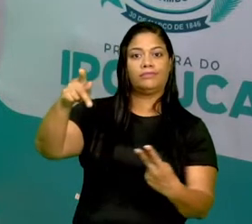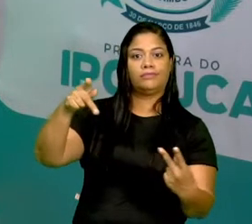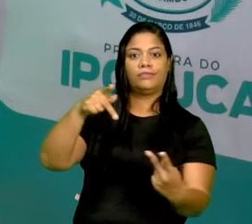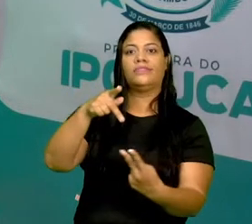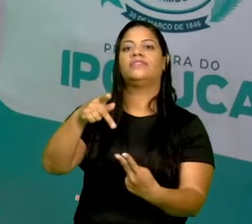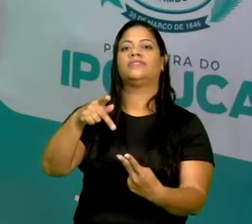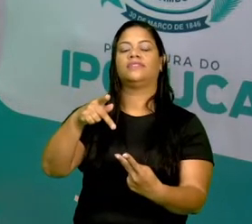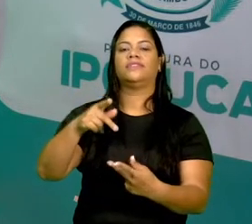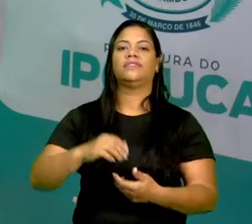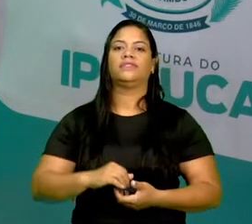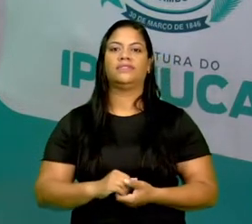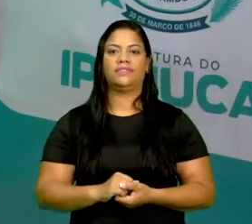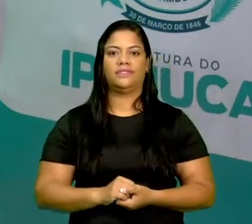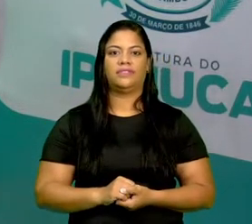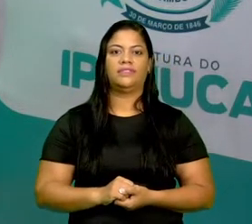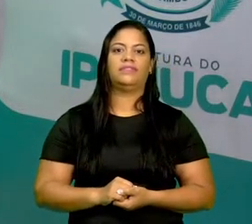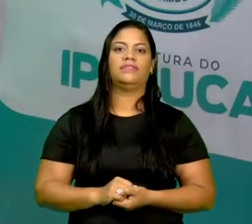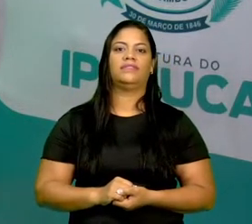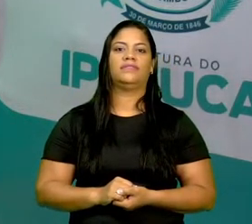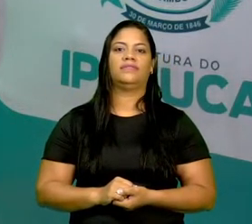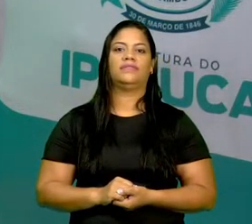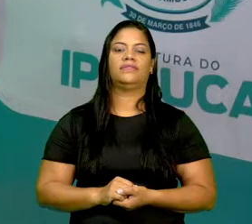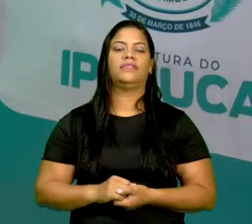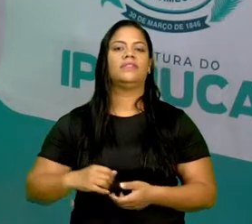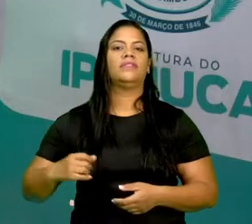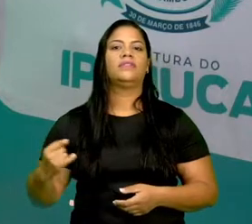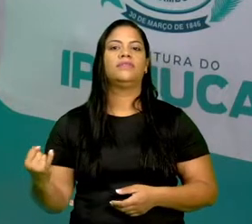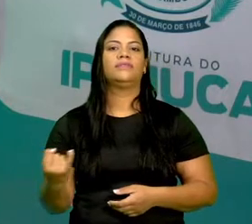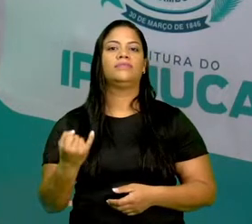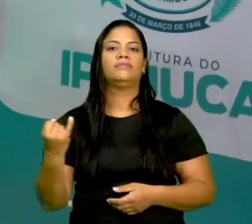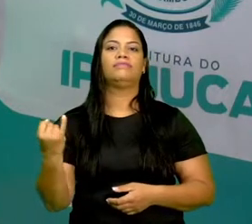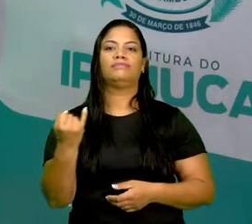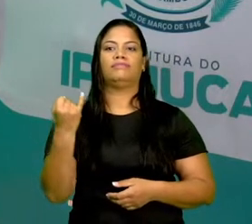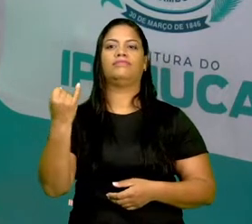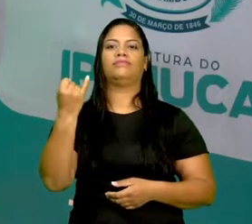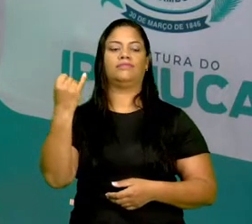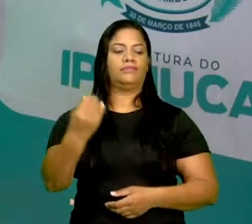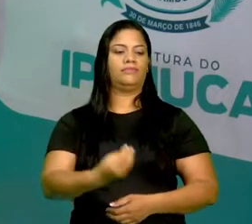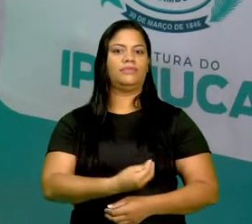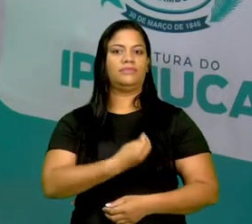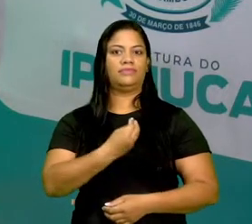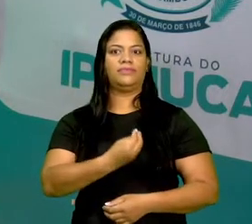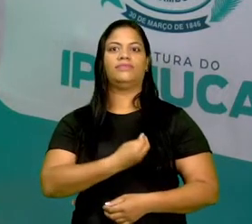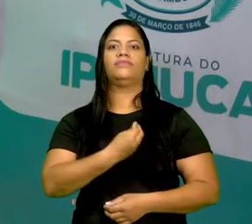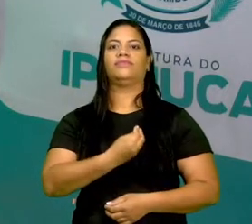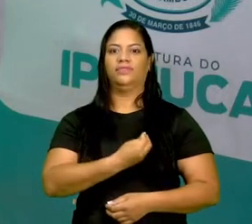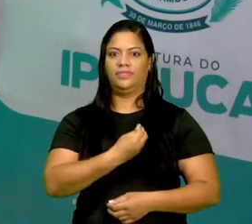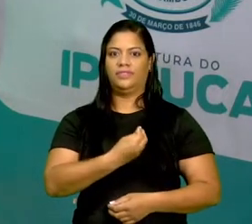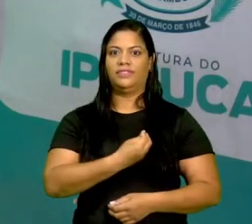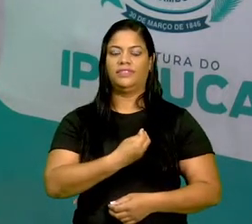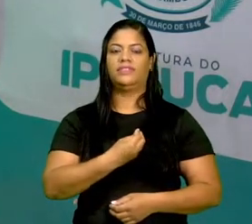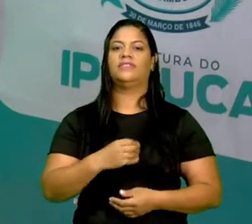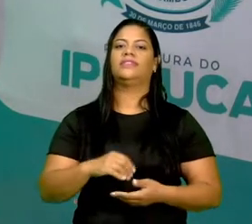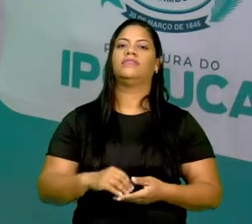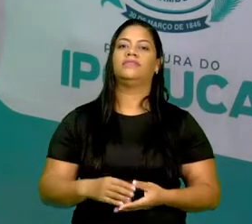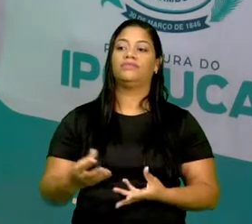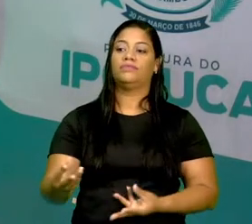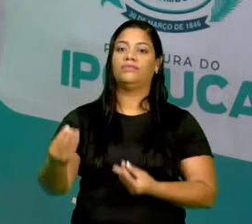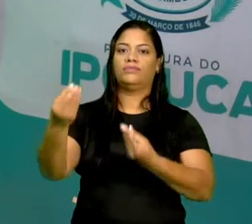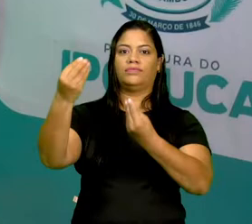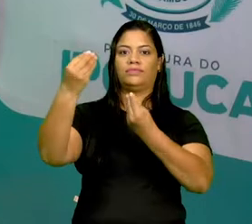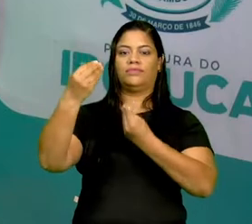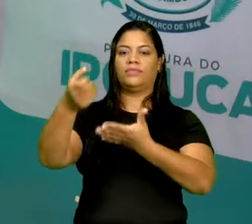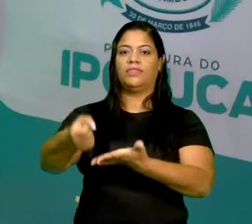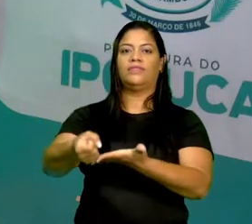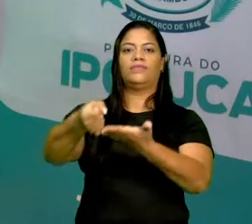Terra. Por isso que eles são considerados elementos vitais. É eles que nos dão e